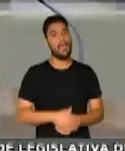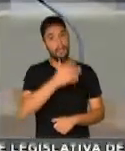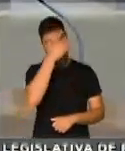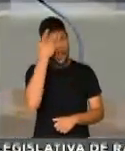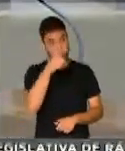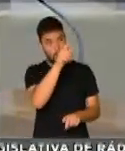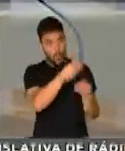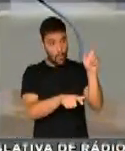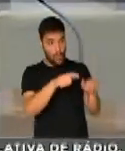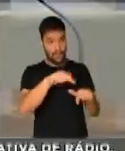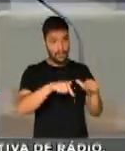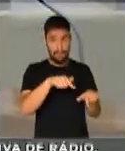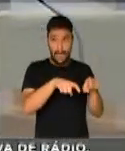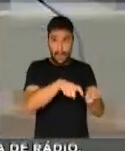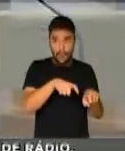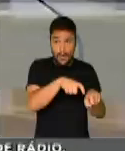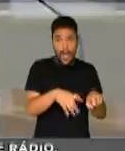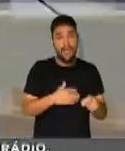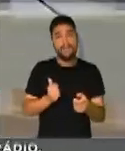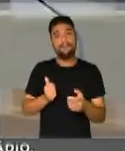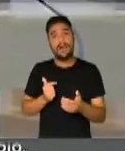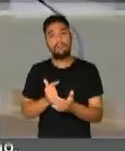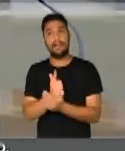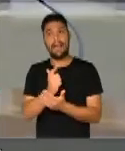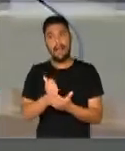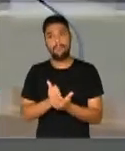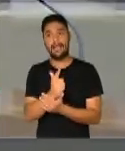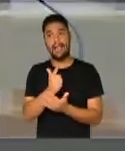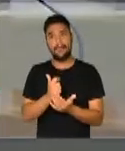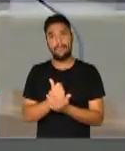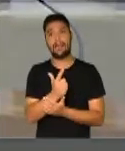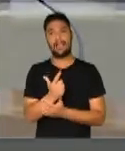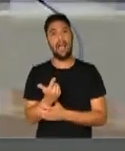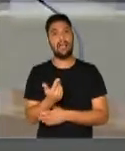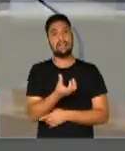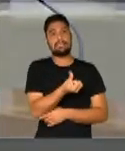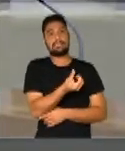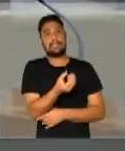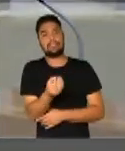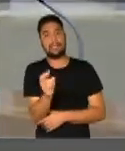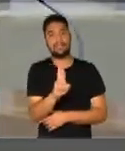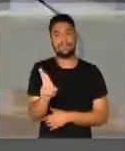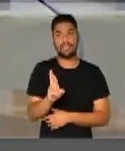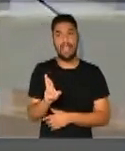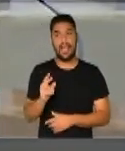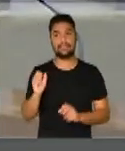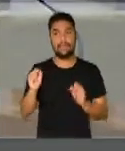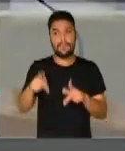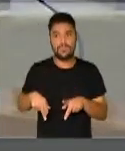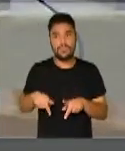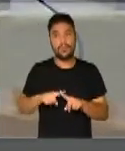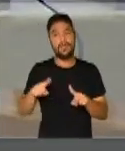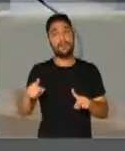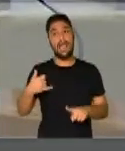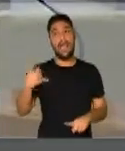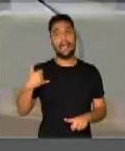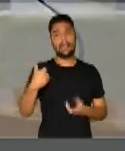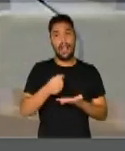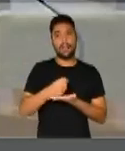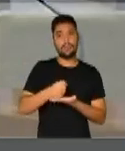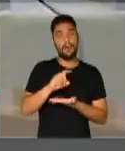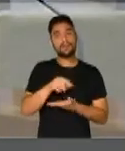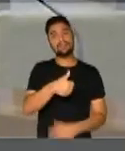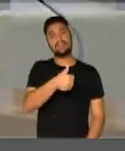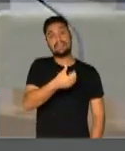600 reais para aposentadoria, tendo uma idade mínima de